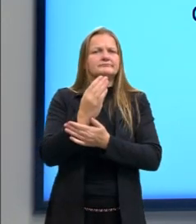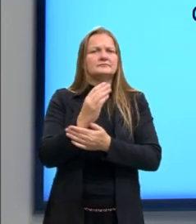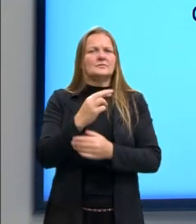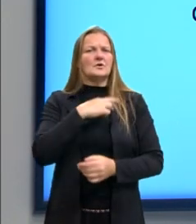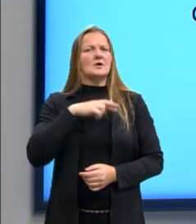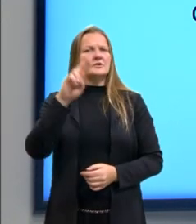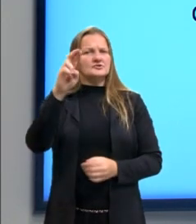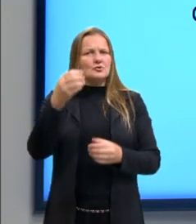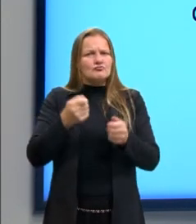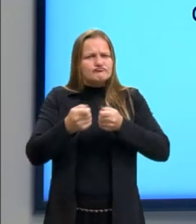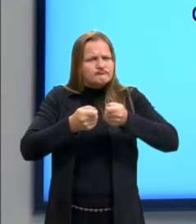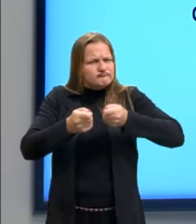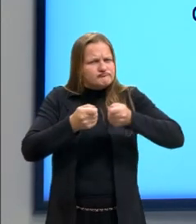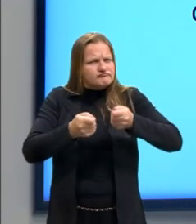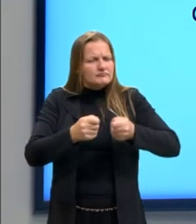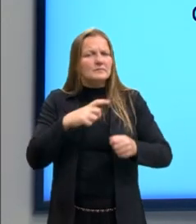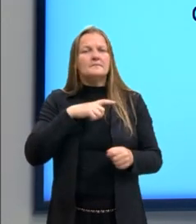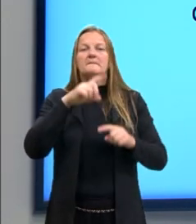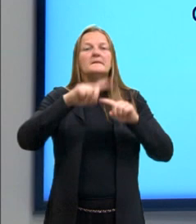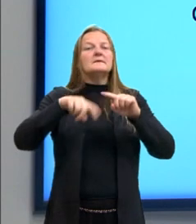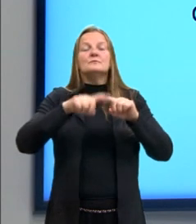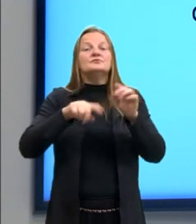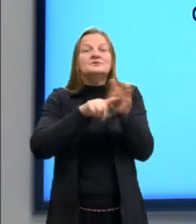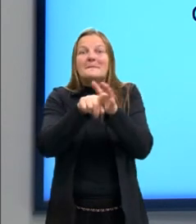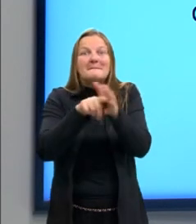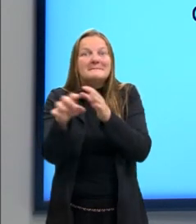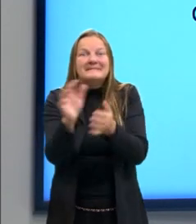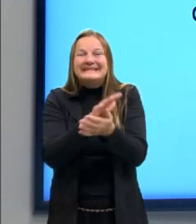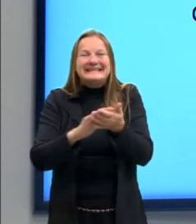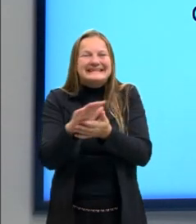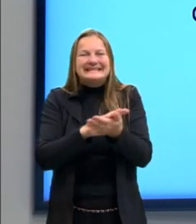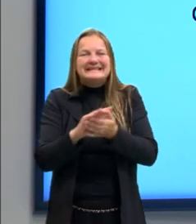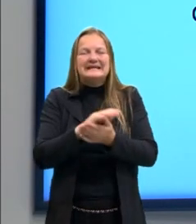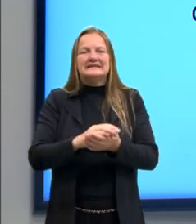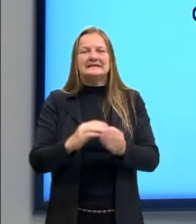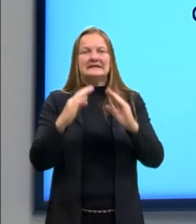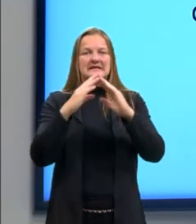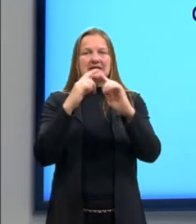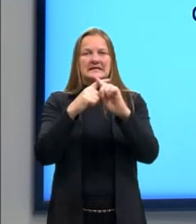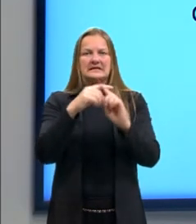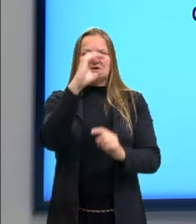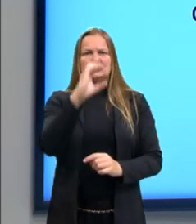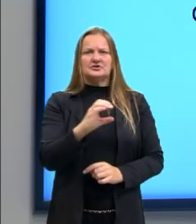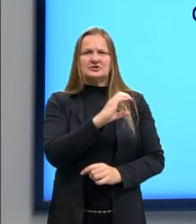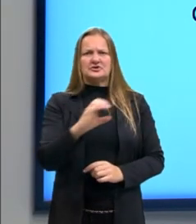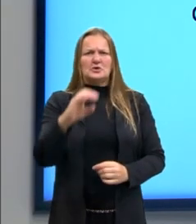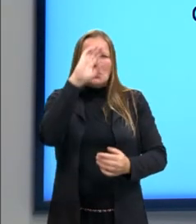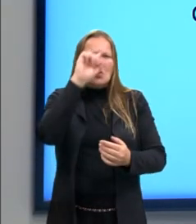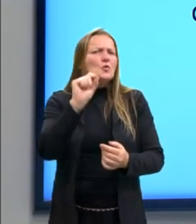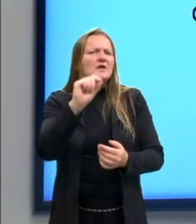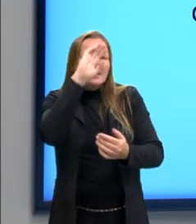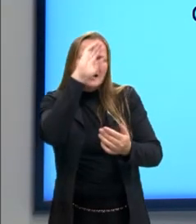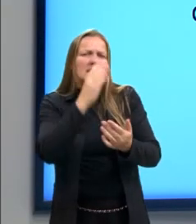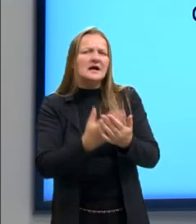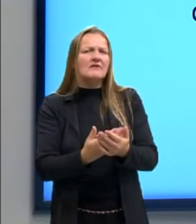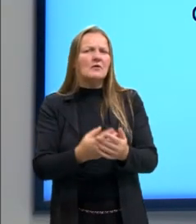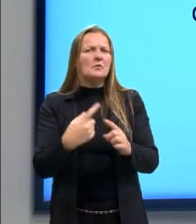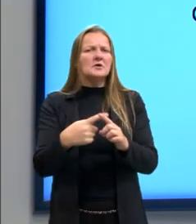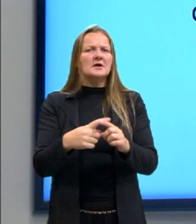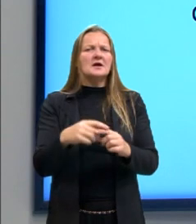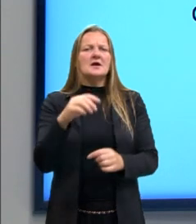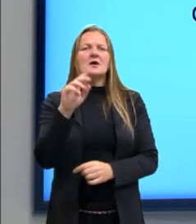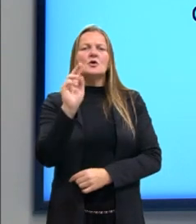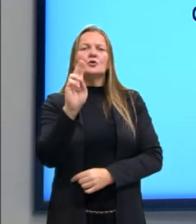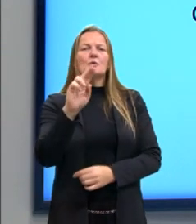religiosas, não se podia questionar a Igreja Católica, os credos, a sua crença, que isso era considerado